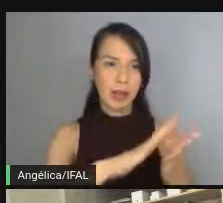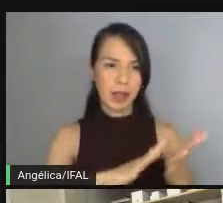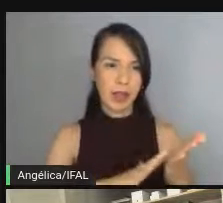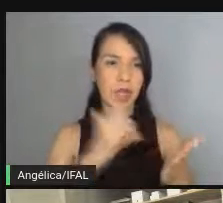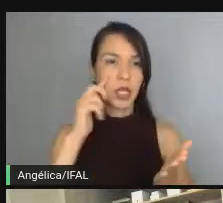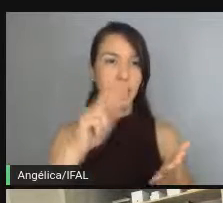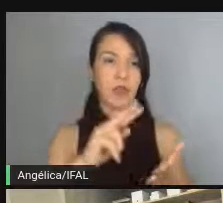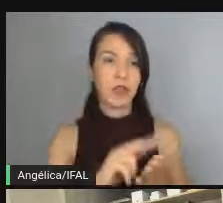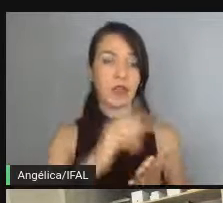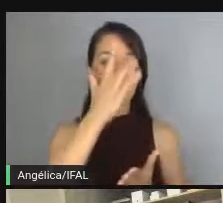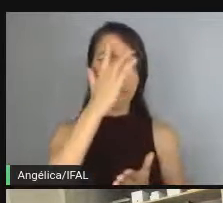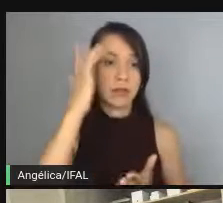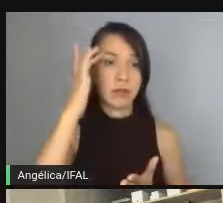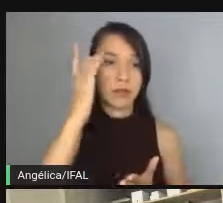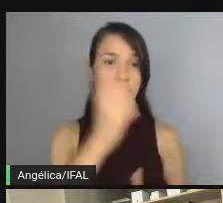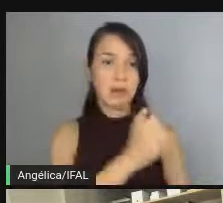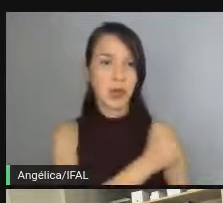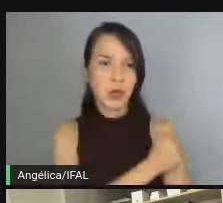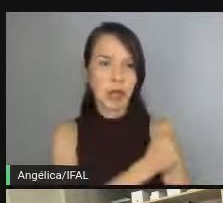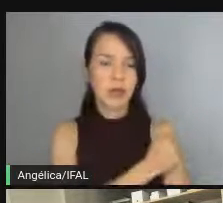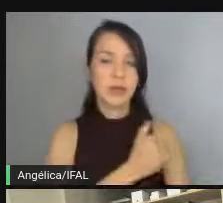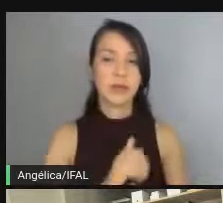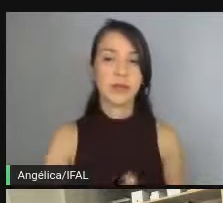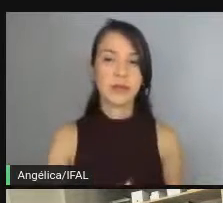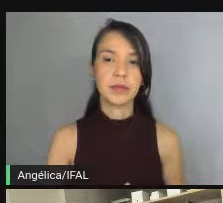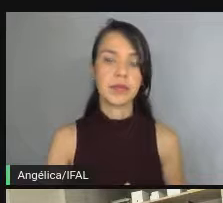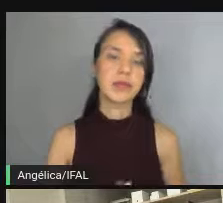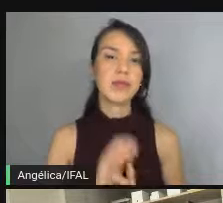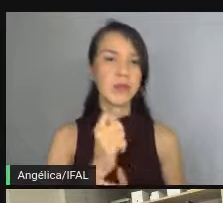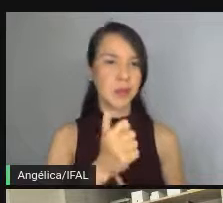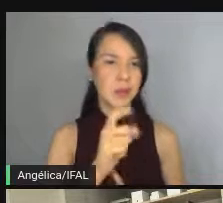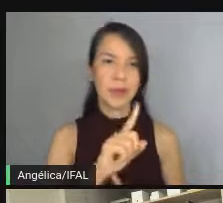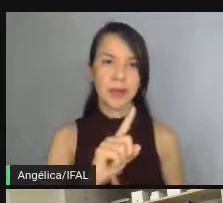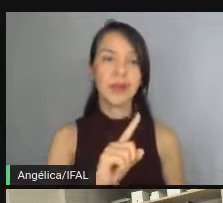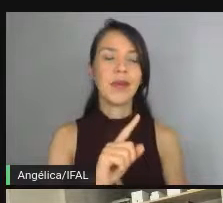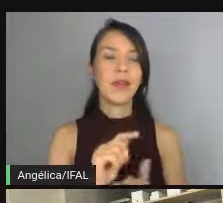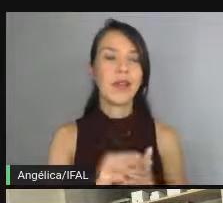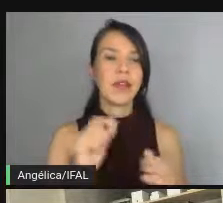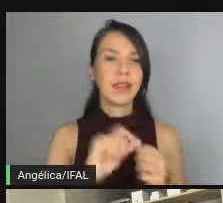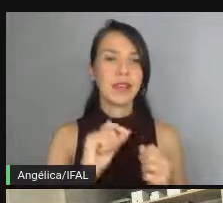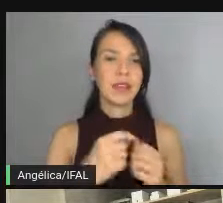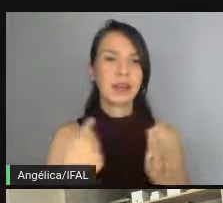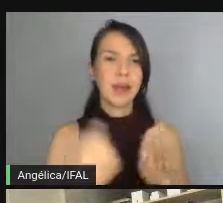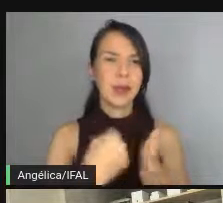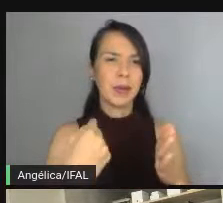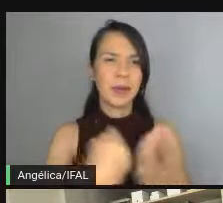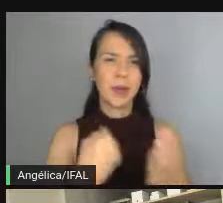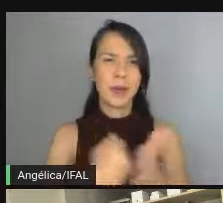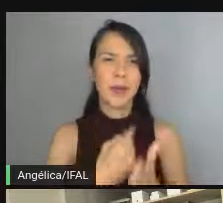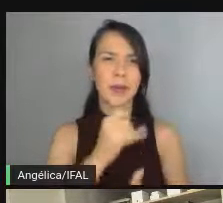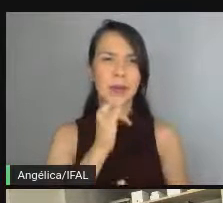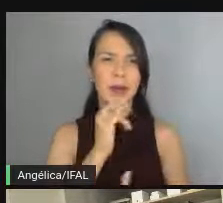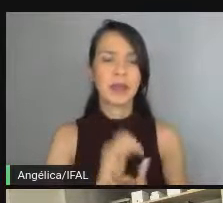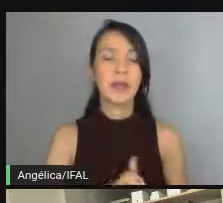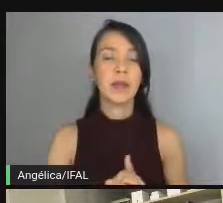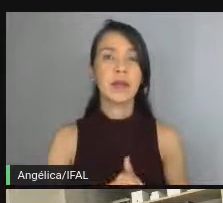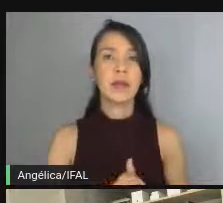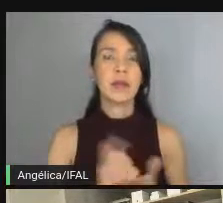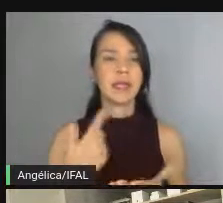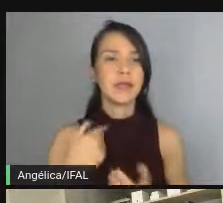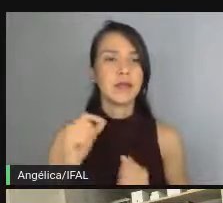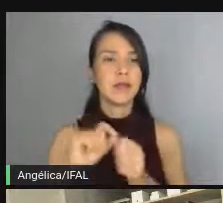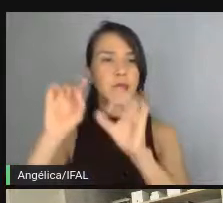eu vejo muita gente, muitos discentes, não são poucos, me fazendo diversas perguntas, por exemplo, que estavam na